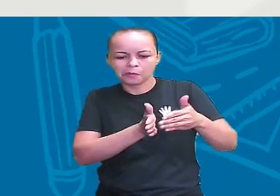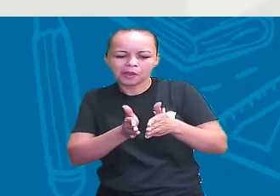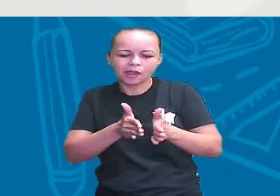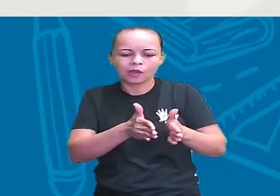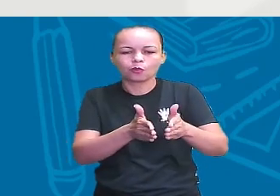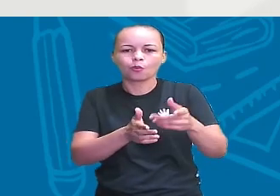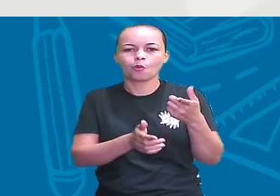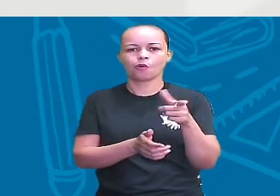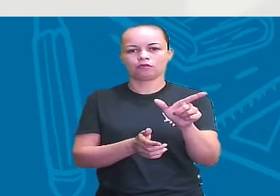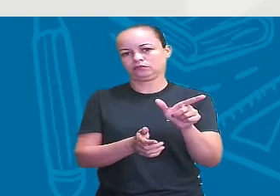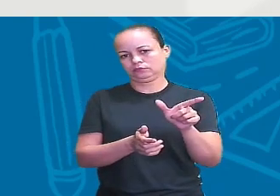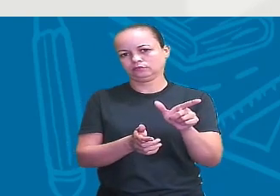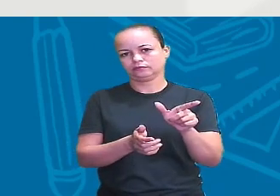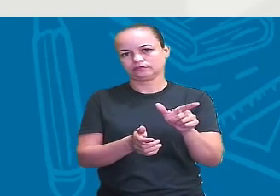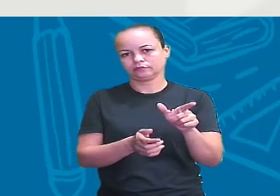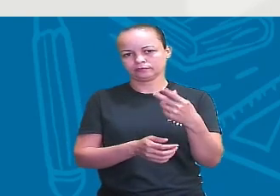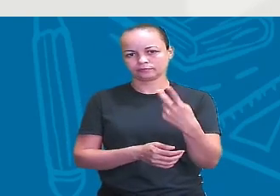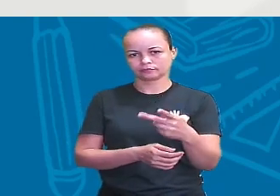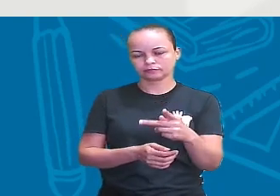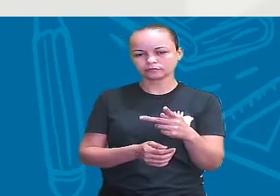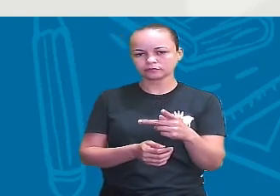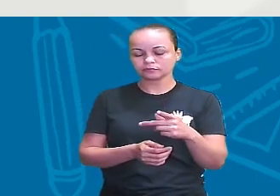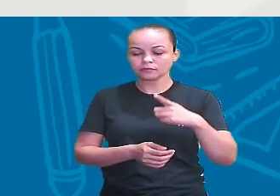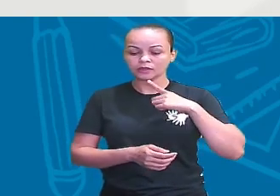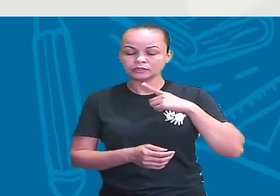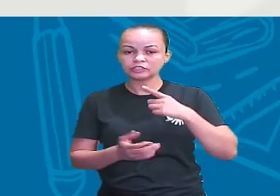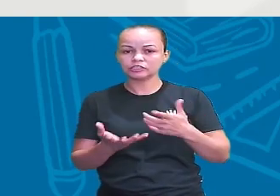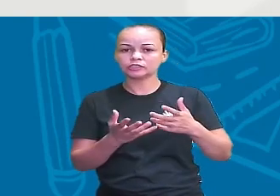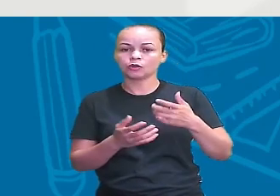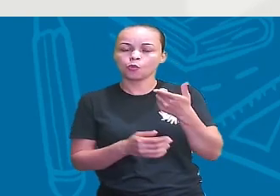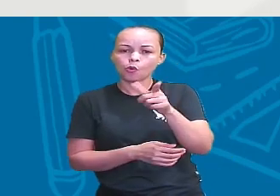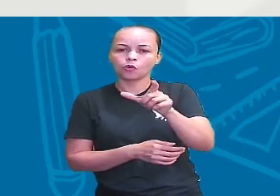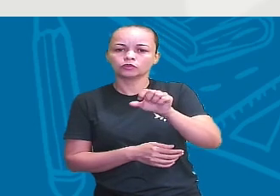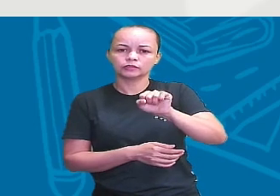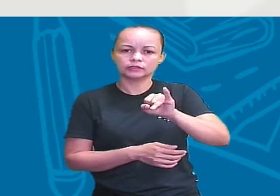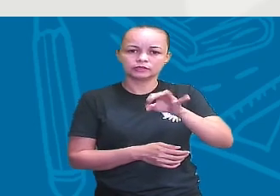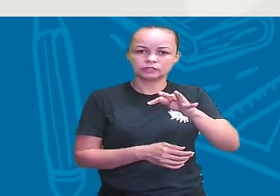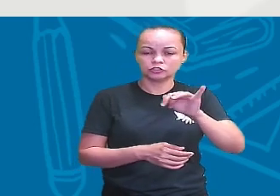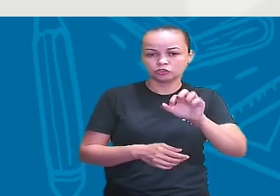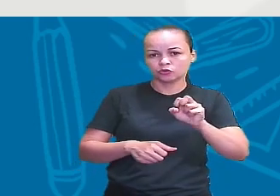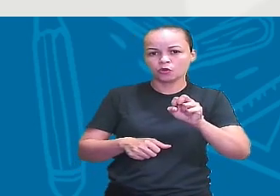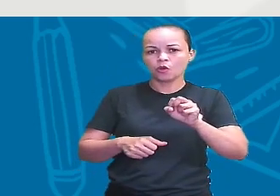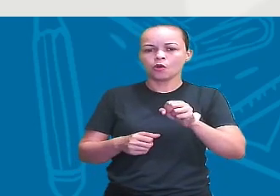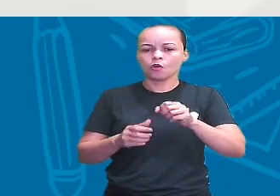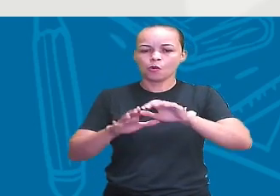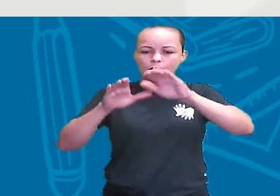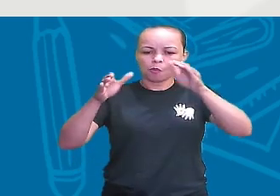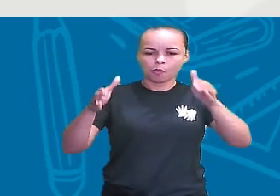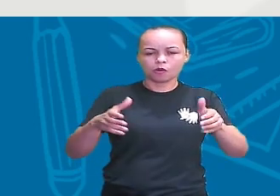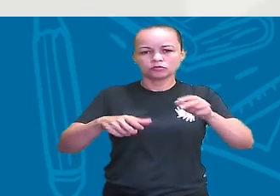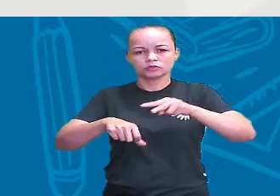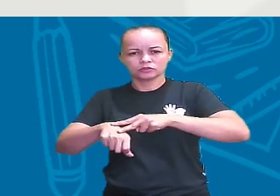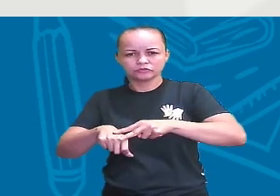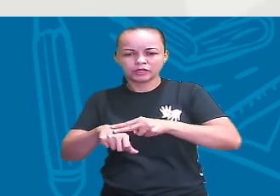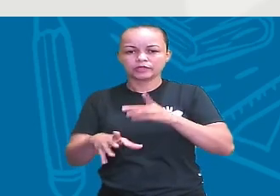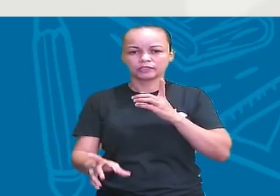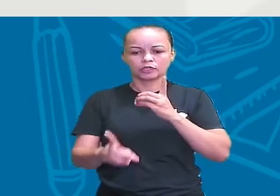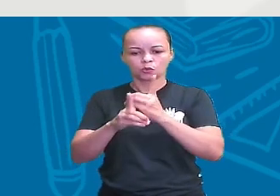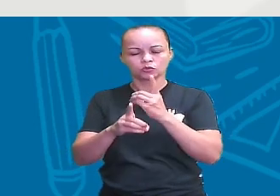outro percurso. Além disso aí, também tinha um outro sítio arqueológico, o Monte Verde, no Chile, tá? E lá foram encontrados